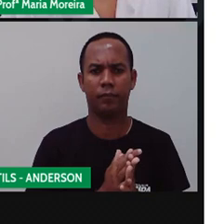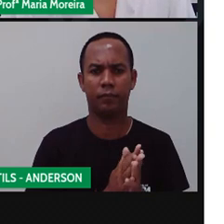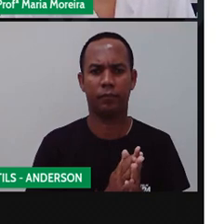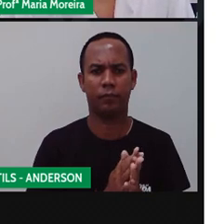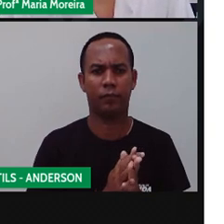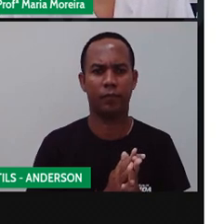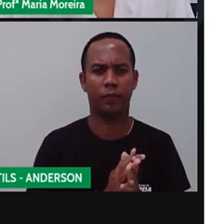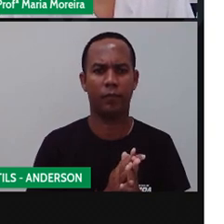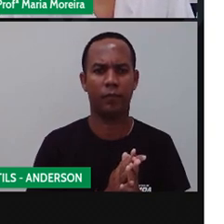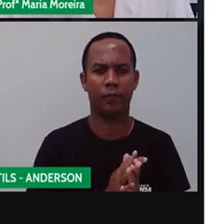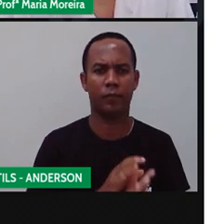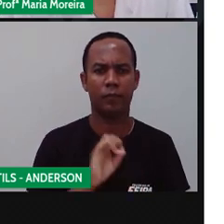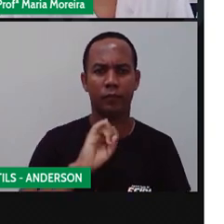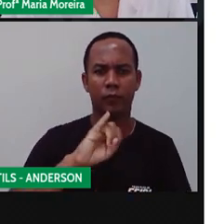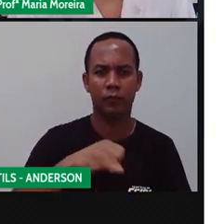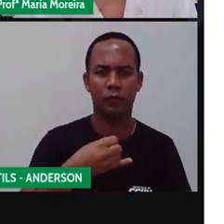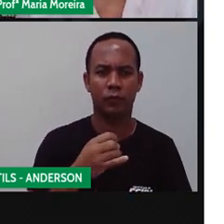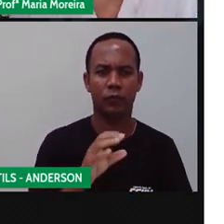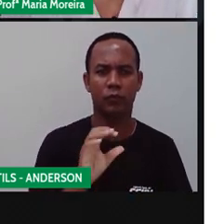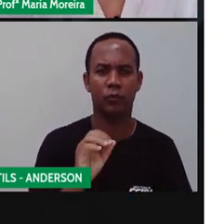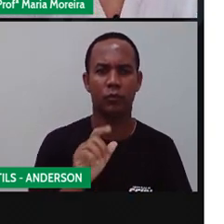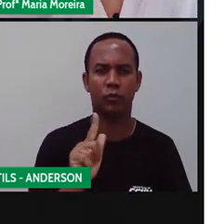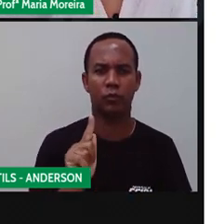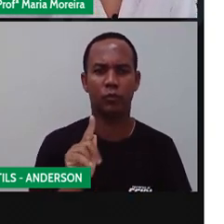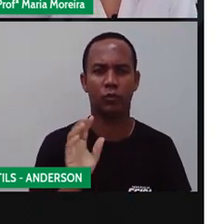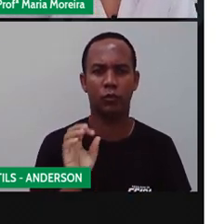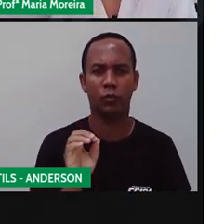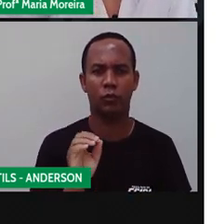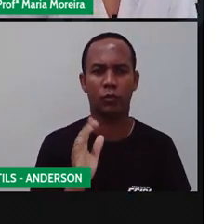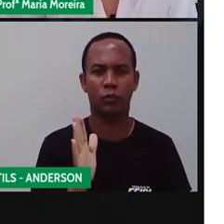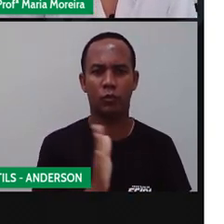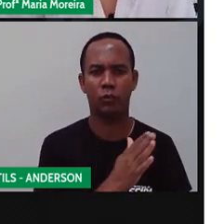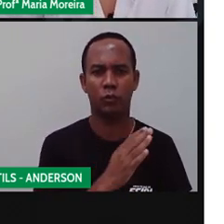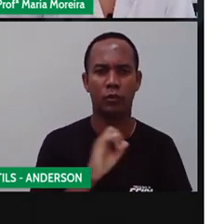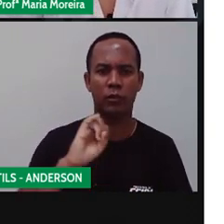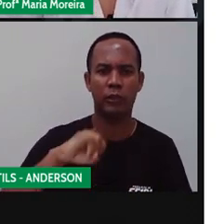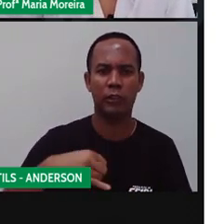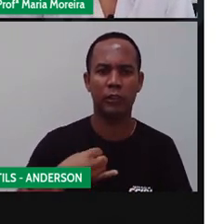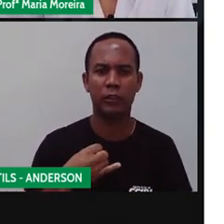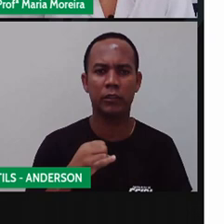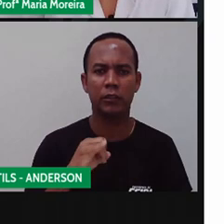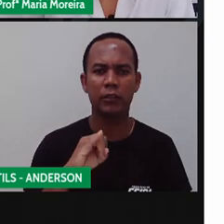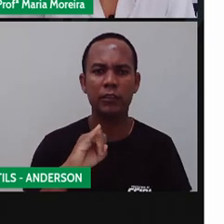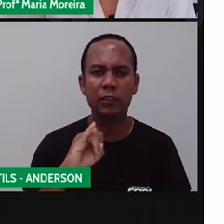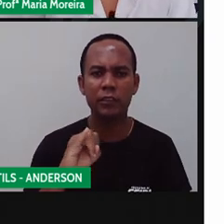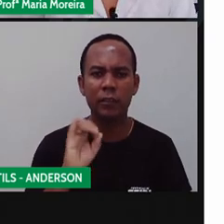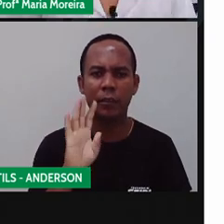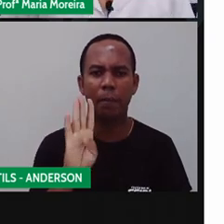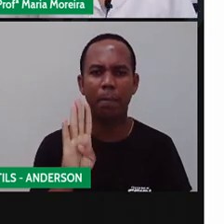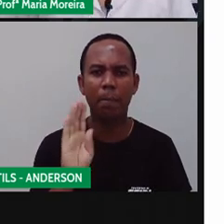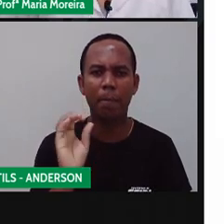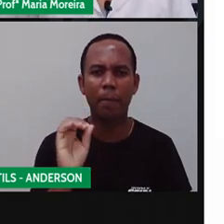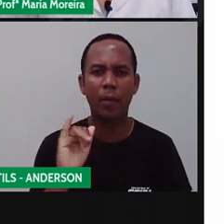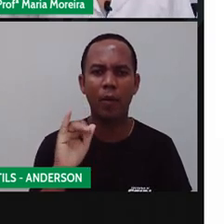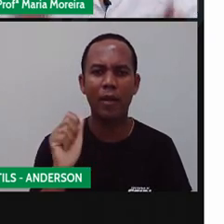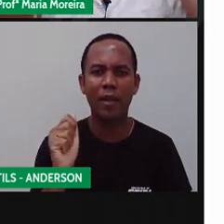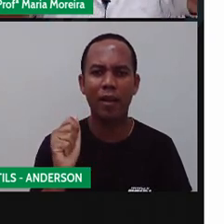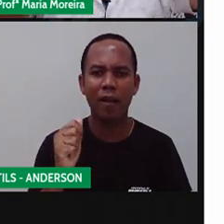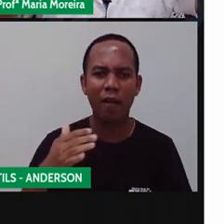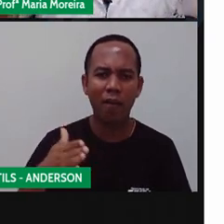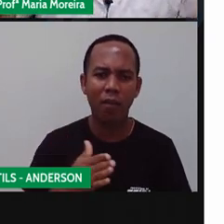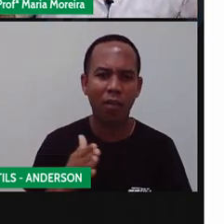Bom, jogo da jiboia, né? Que vem aí de Gana. Desenha um quadrado no chão. O que é que um quadrado?